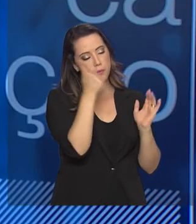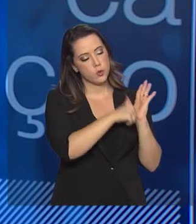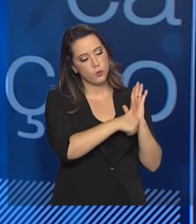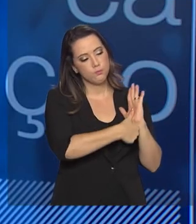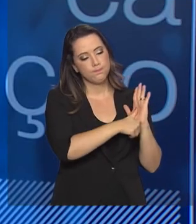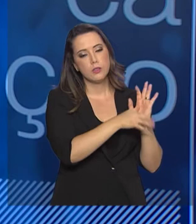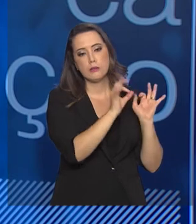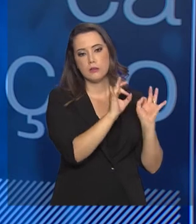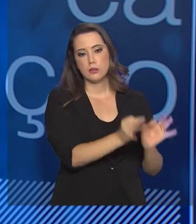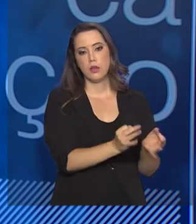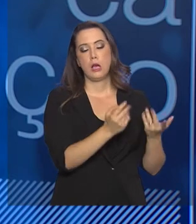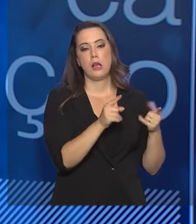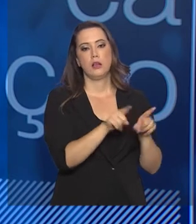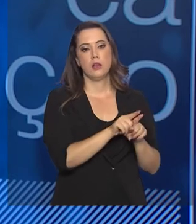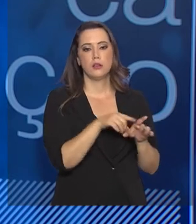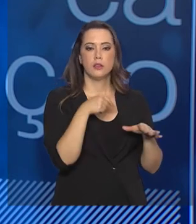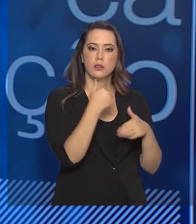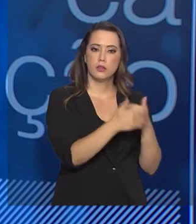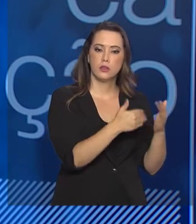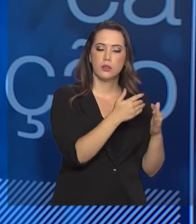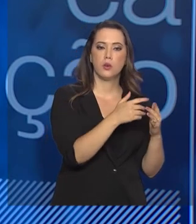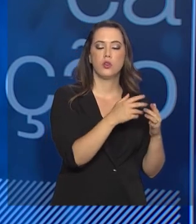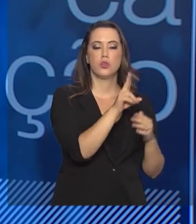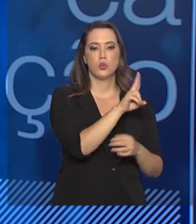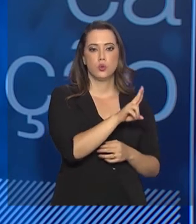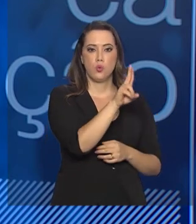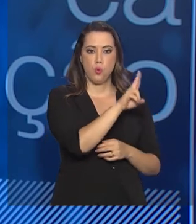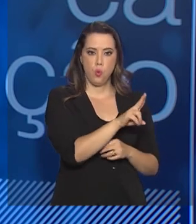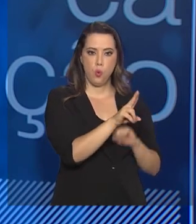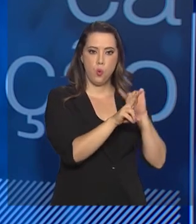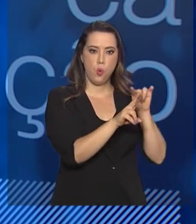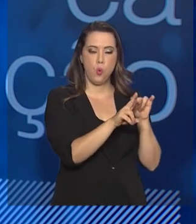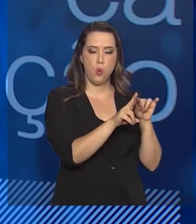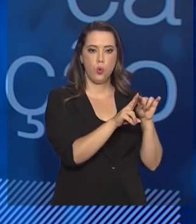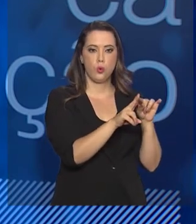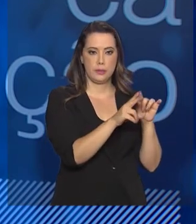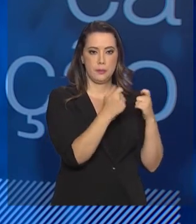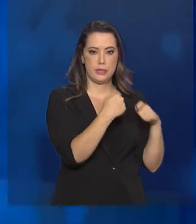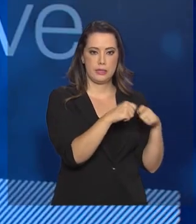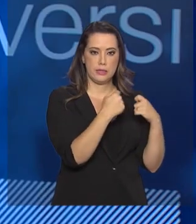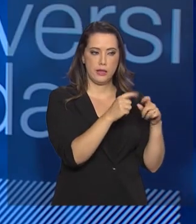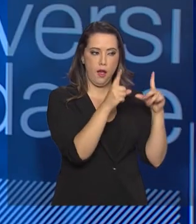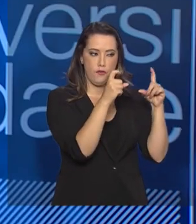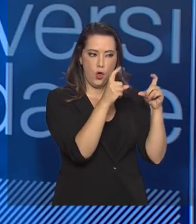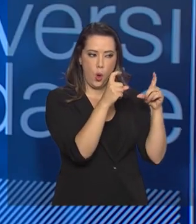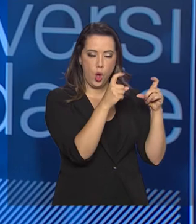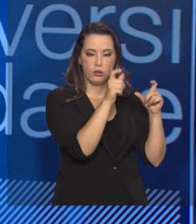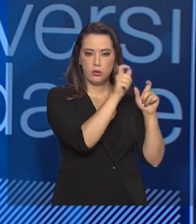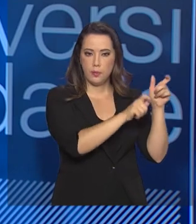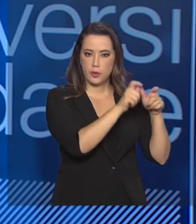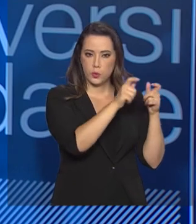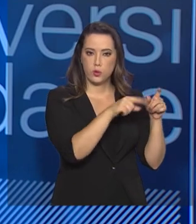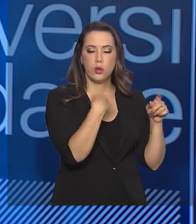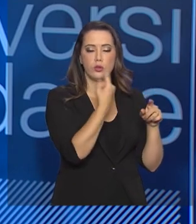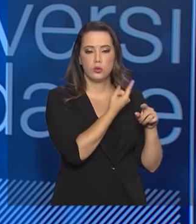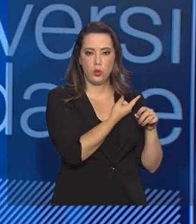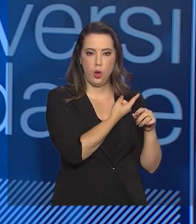Então, a ideia é que a gente torne obrigatório a coleta da imagem das pessoas nos nossos exames, inclusive no Enem,